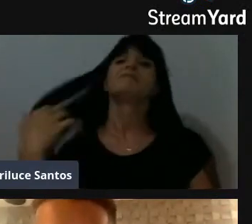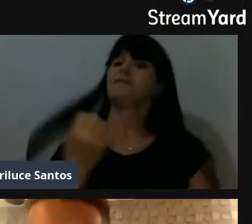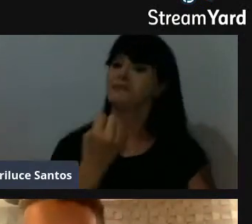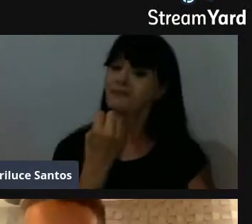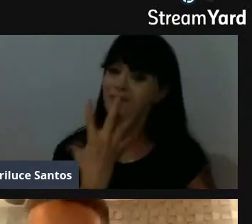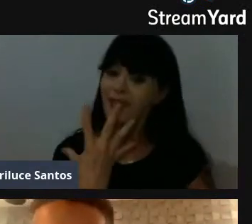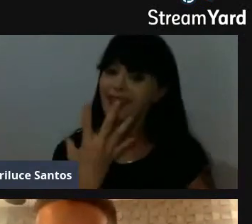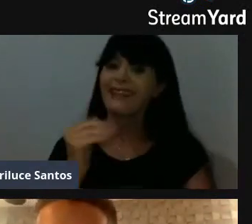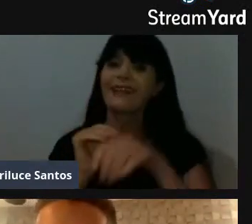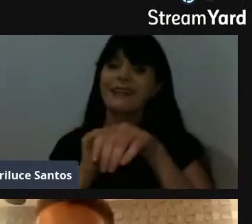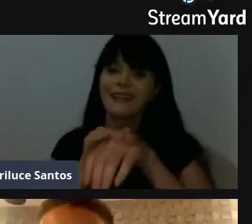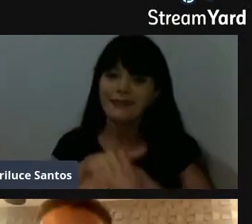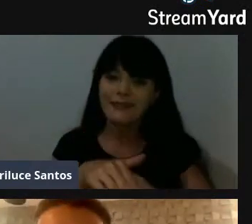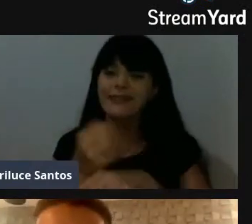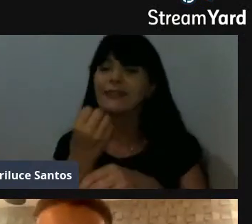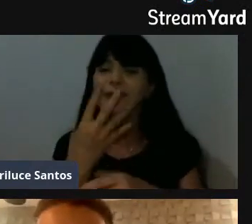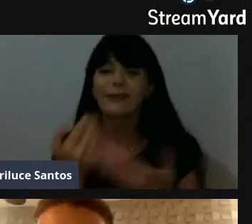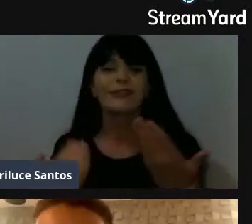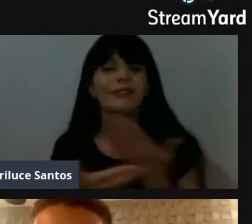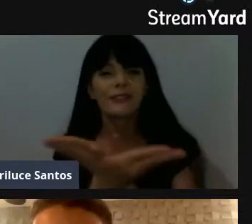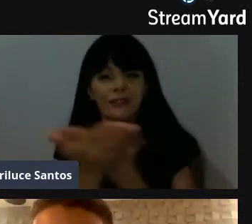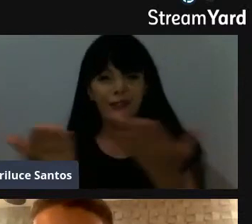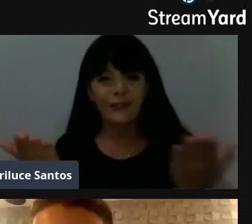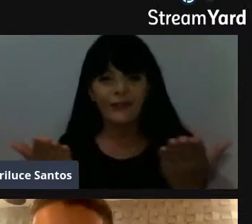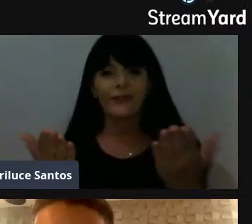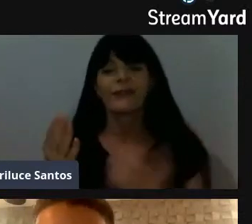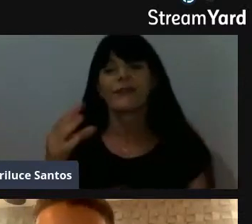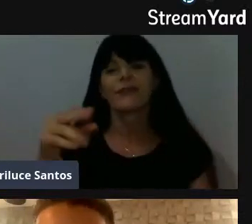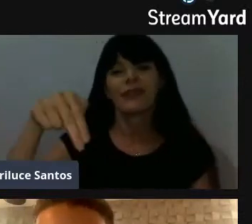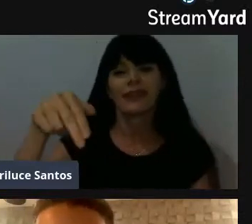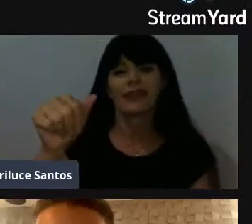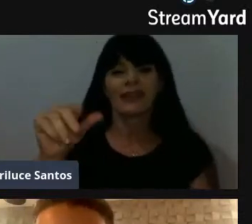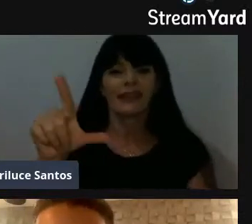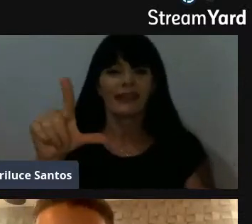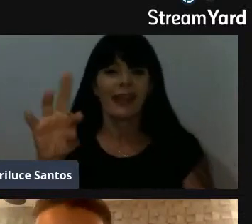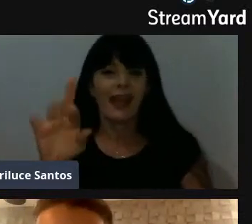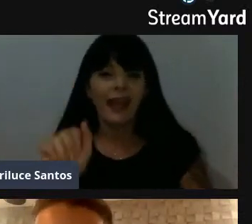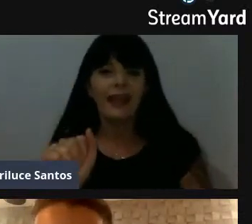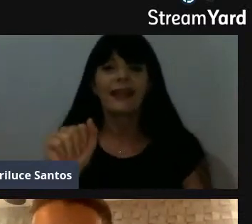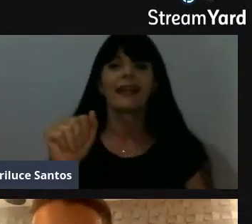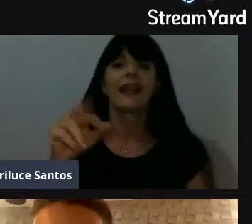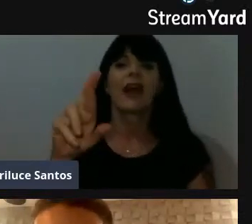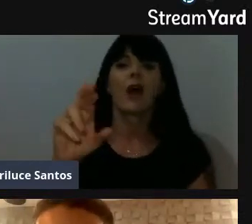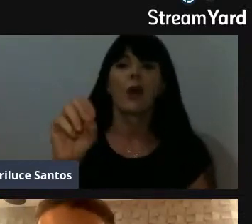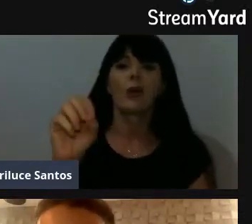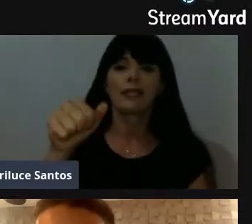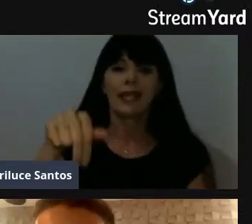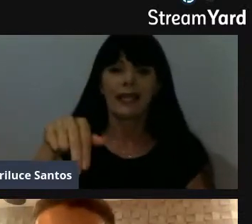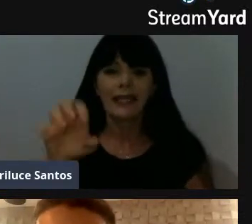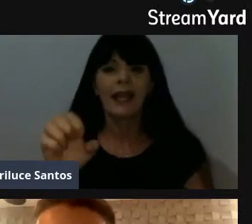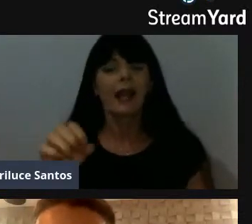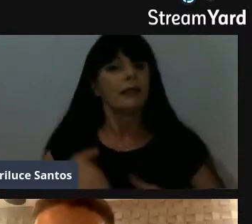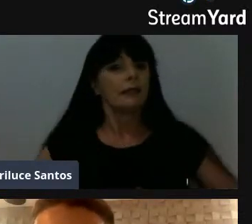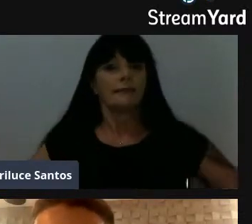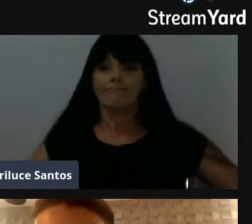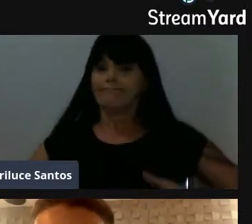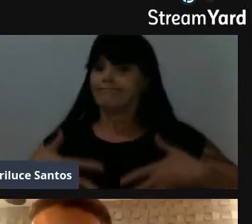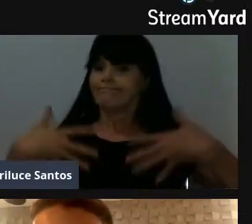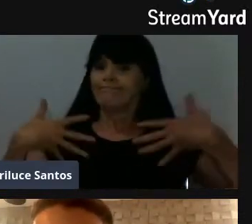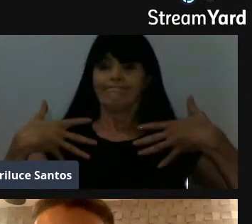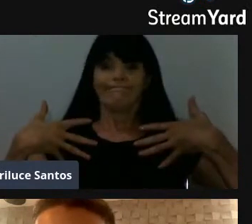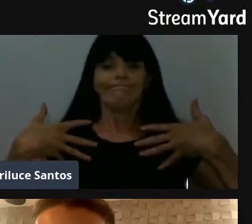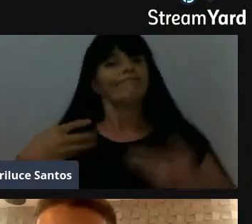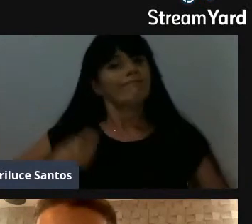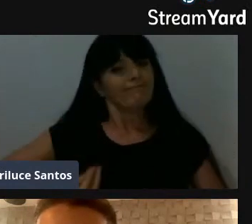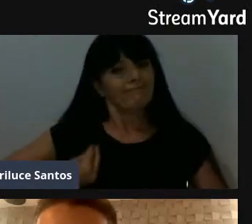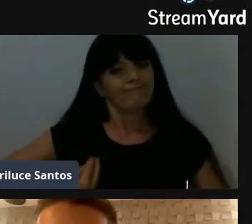Muito bem, boa noite a todos, boa noite, Natália, Rosânia. Me sinto muito honrado mesmo